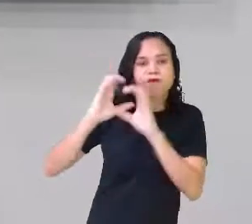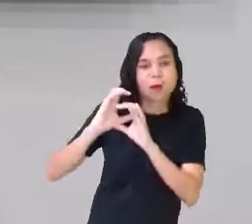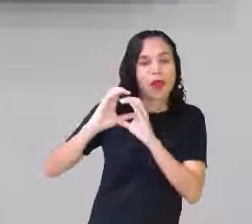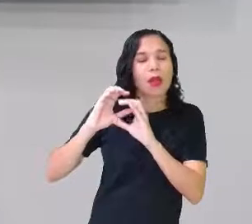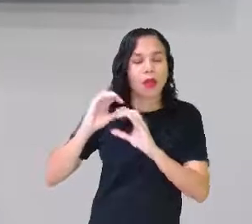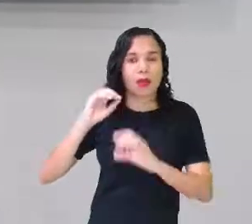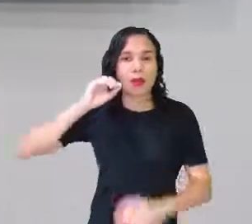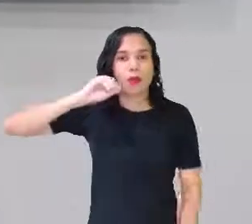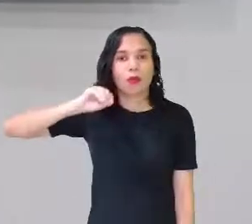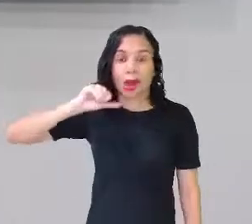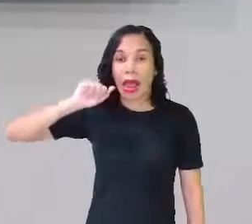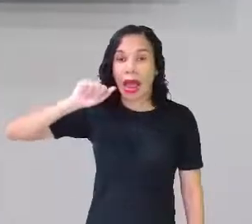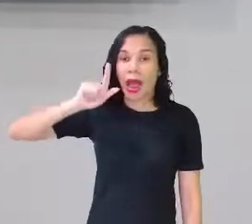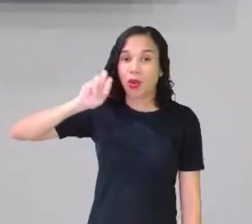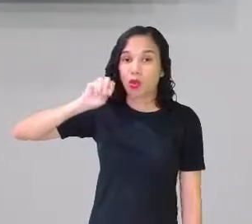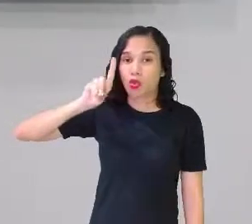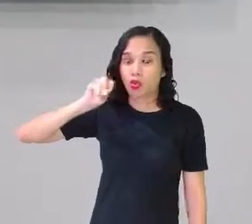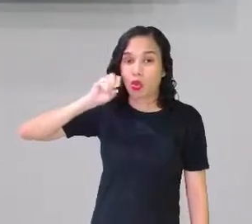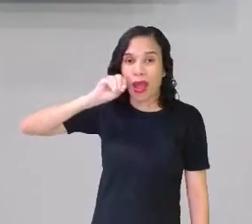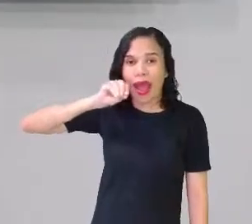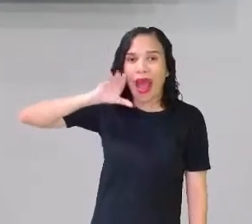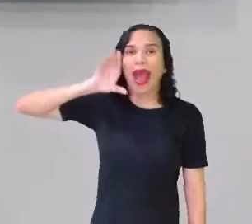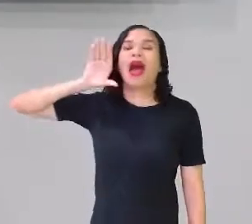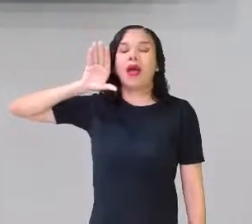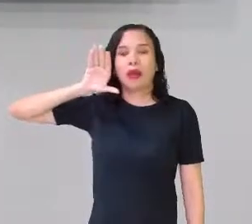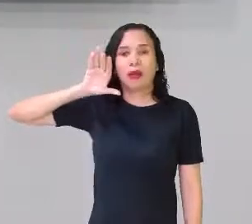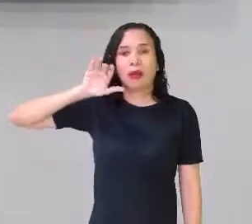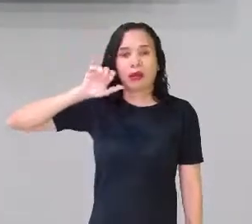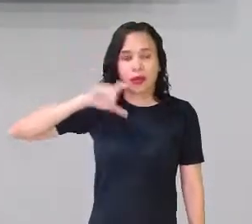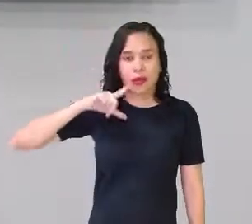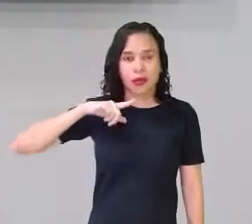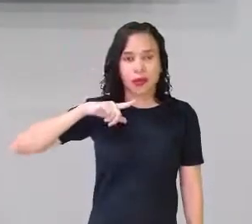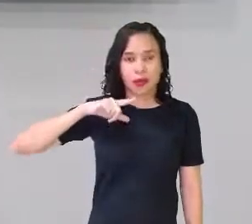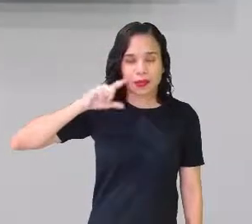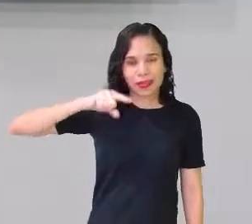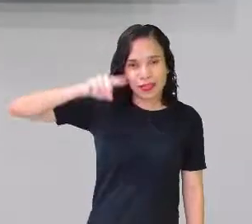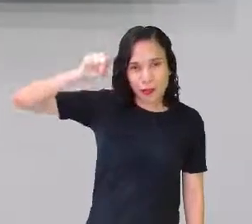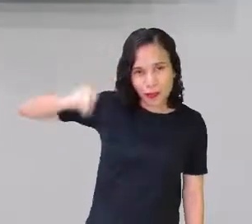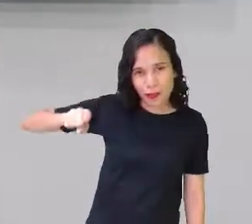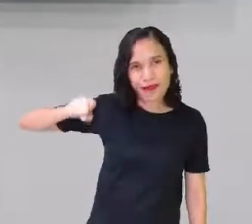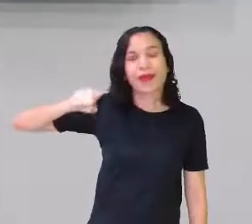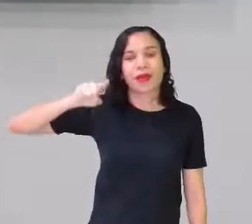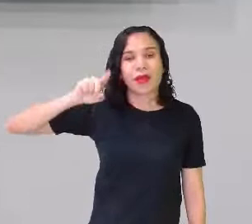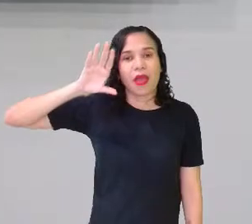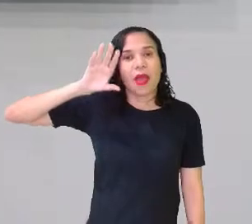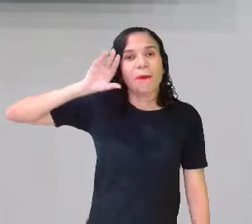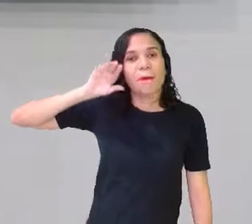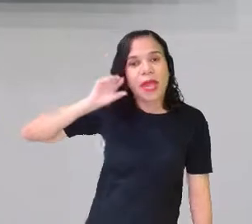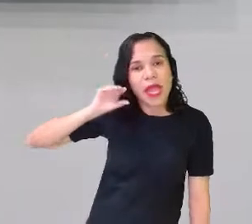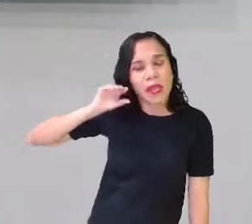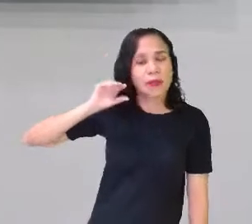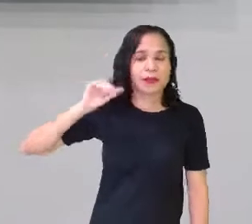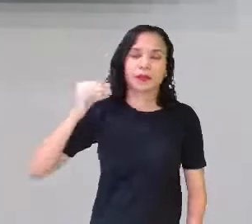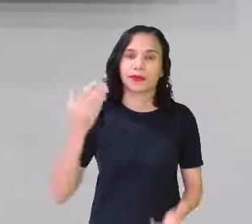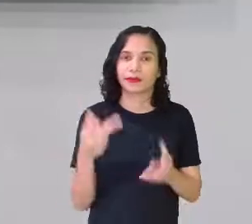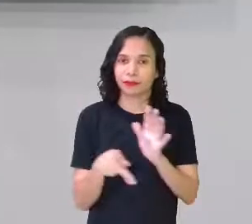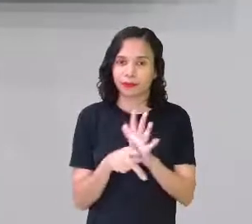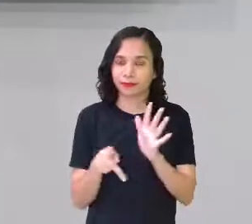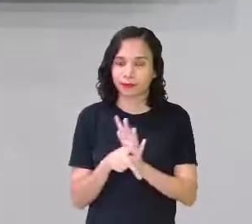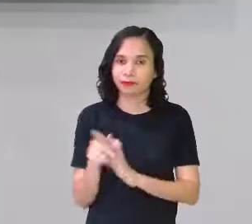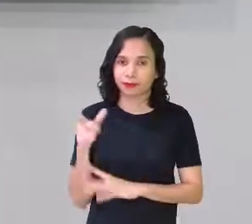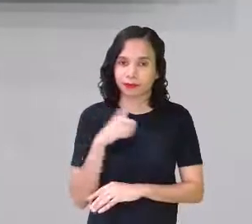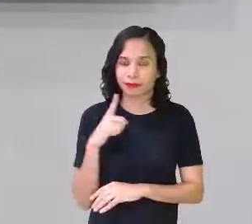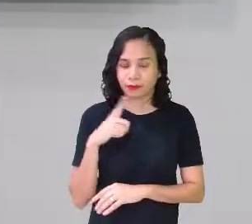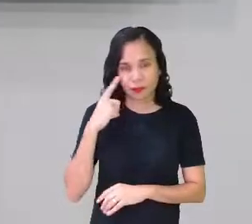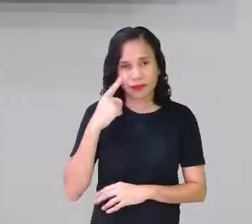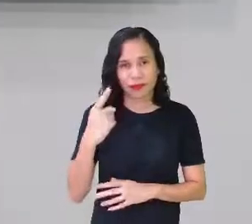Enquanto o agudo abre, dominó. Se em dominó você escrevesse o acento circunflexo, você leria dominó. E